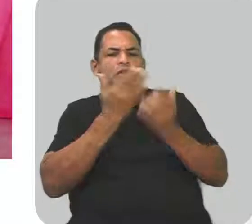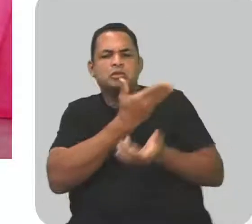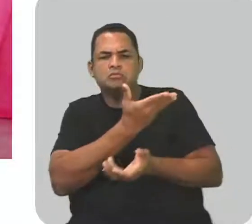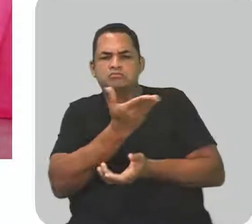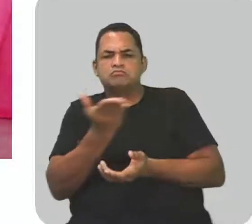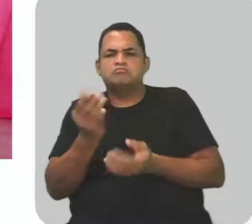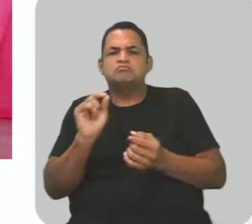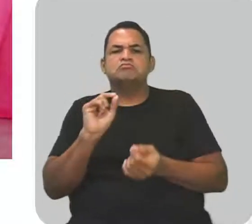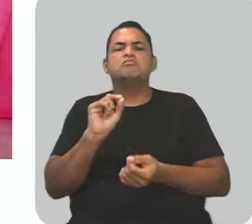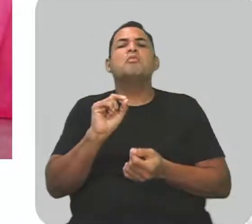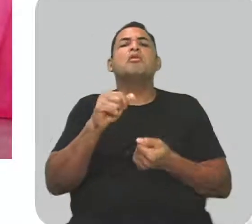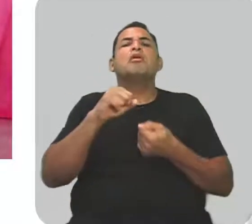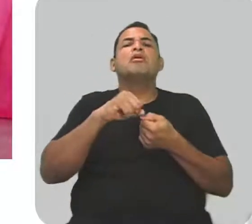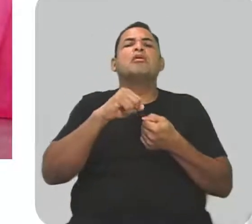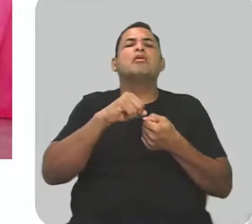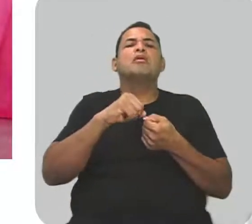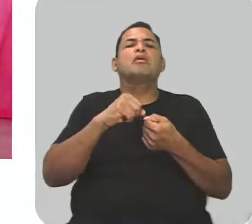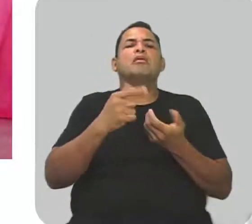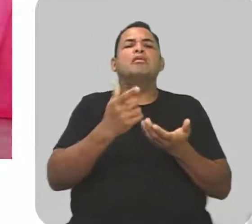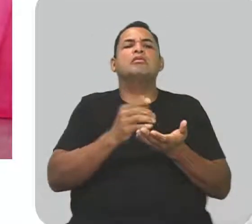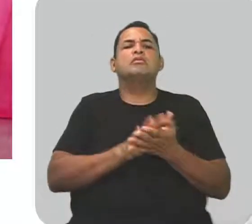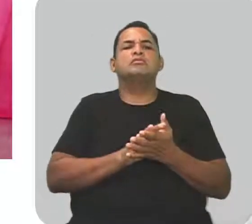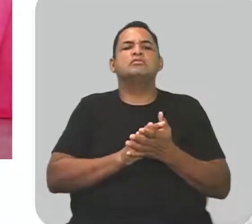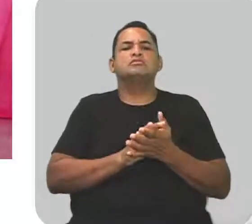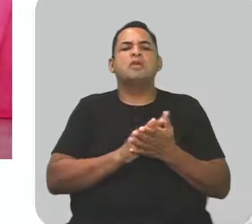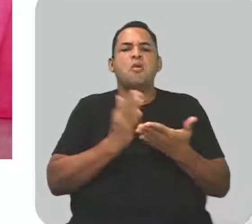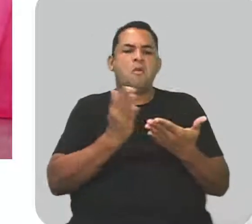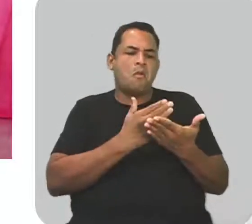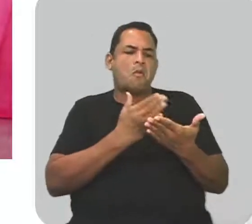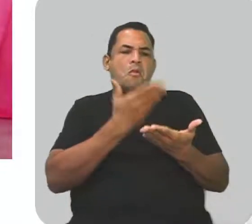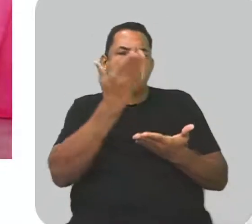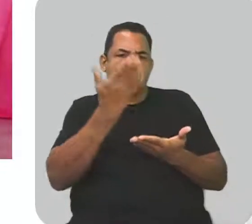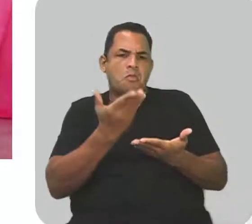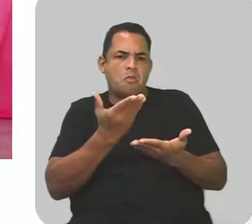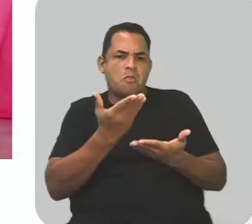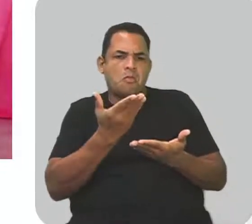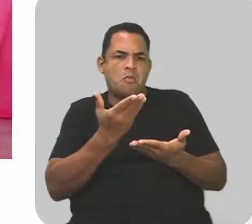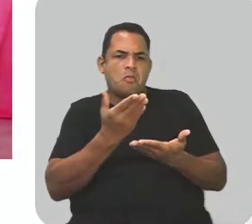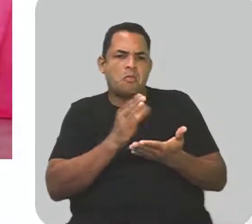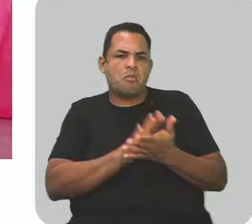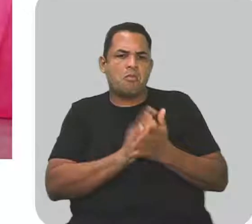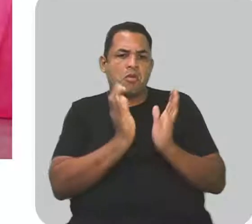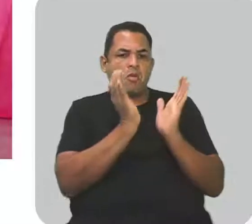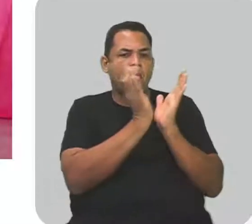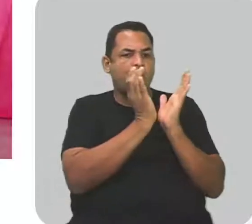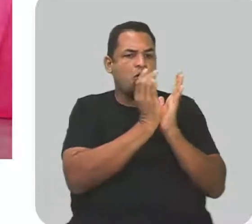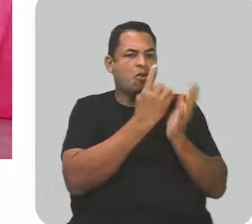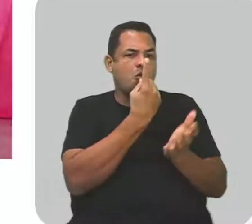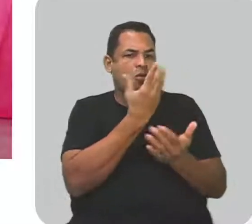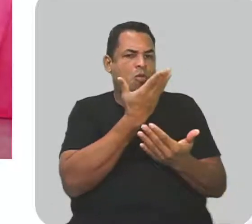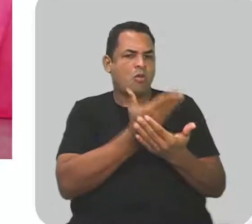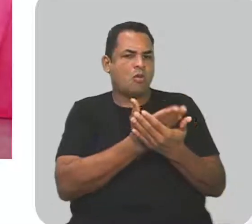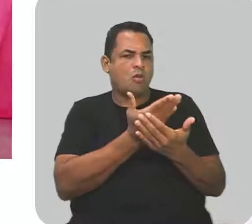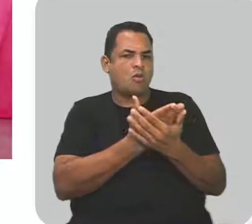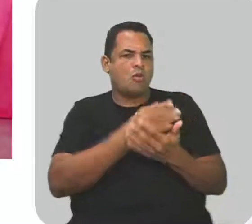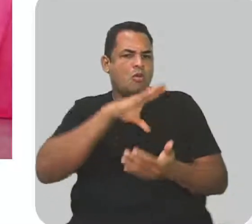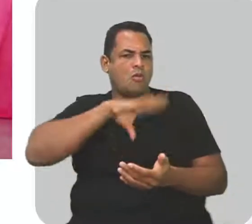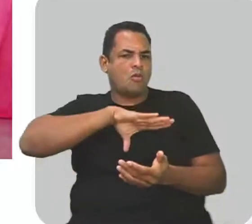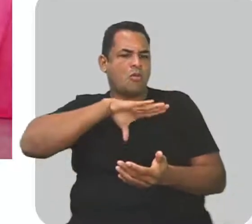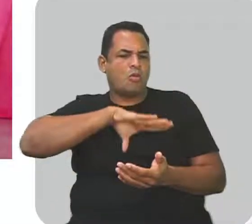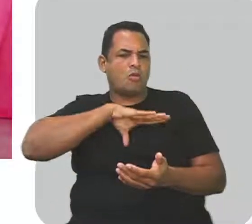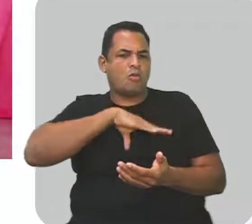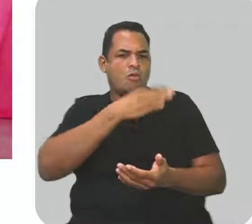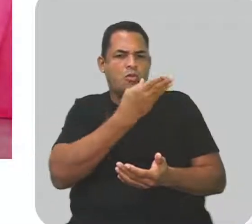De que mesmo, Pura? Olha, é uma obra em que foi cobrada na unidade 1 da aula de língua portuguesa.